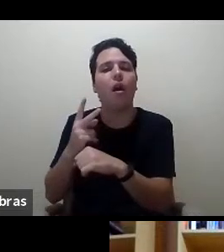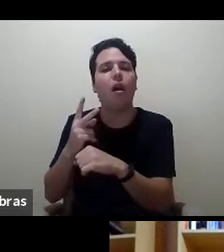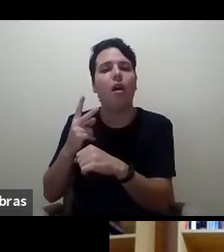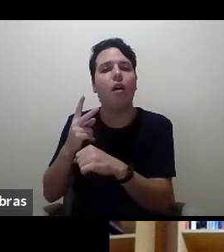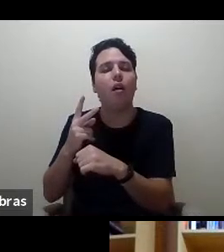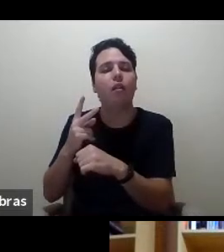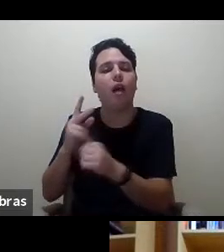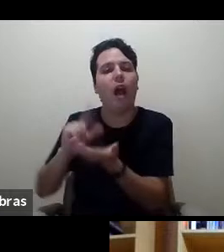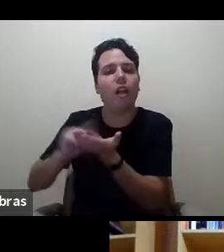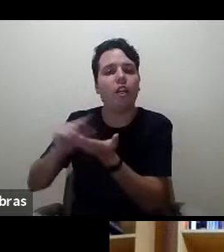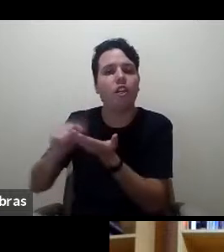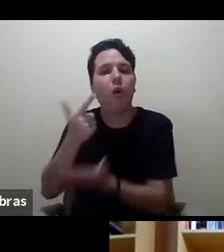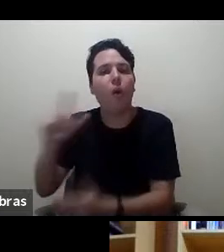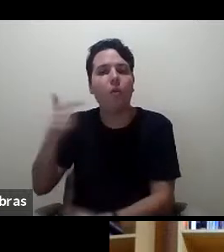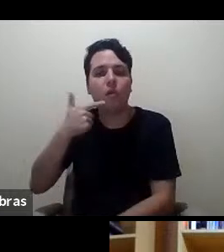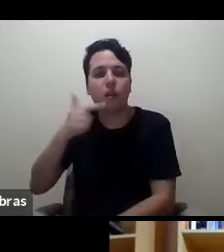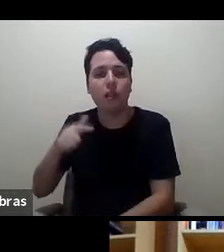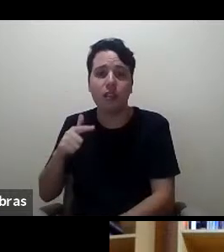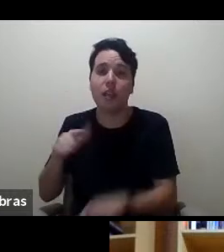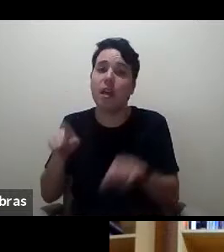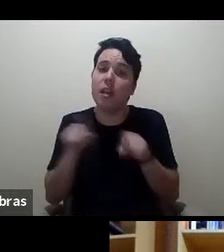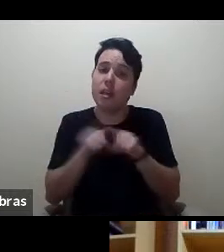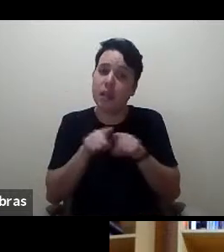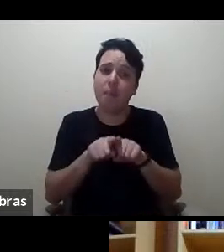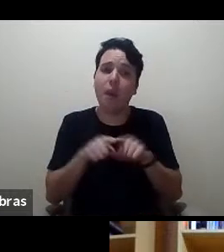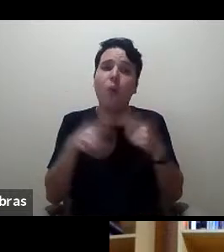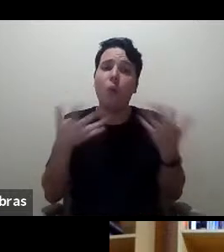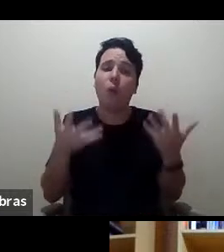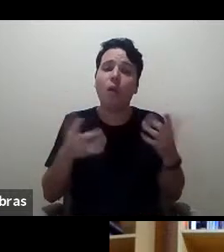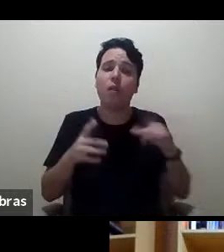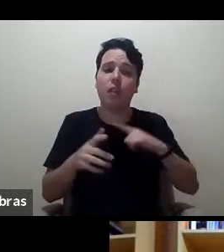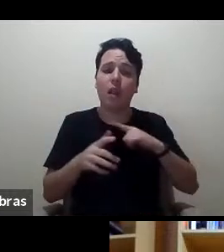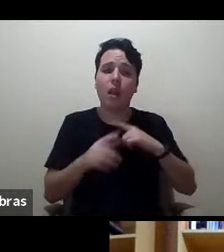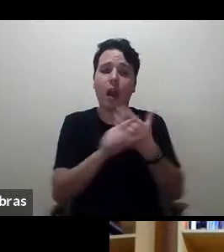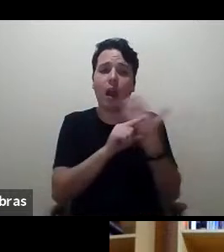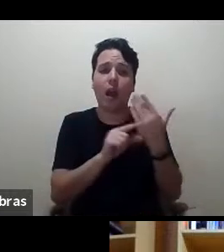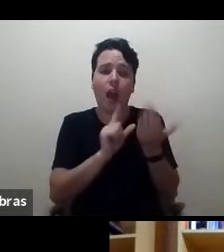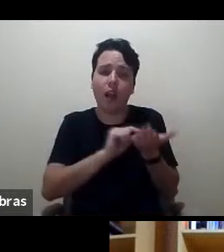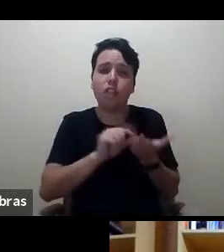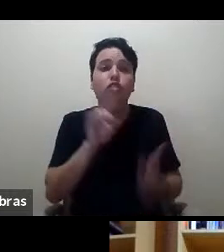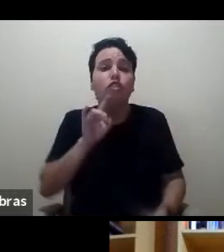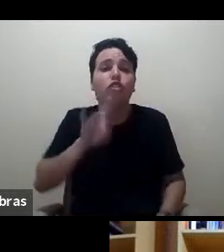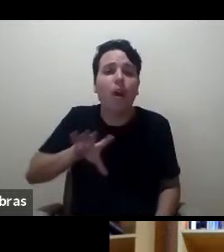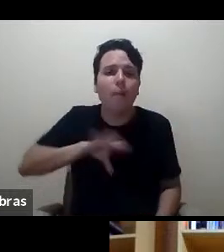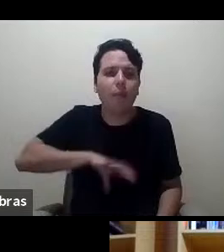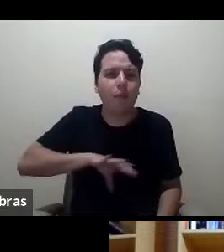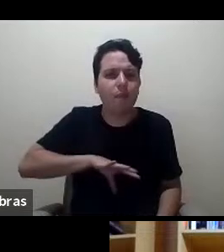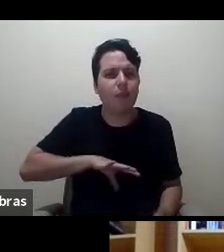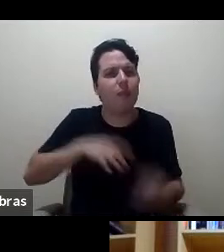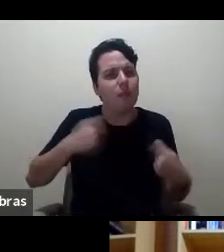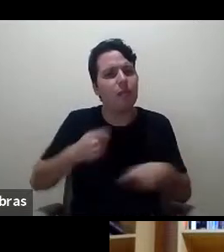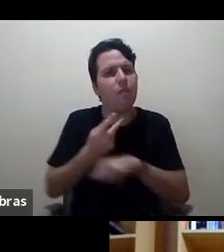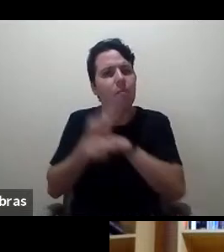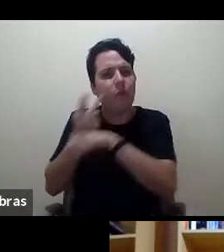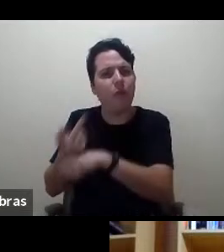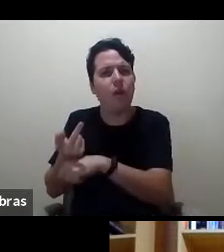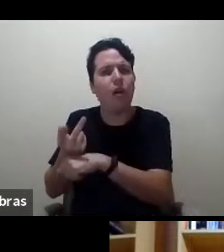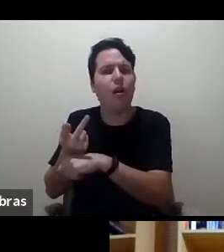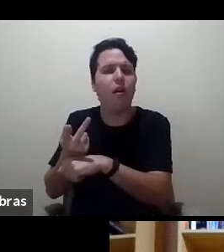quando venho só em português. Minimamente consulta as coisas que se publicam em espanhol.